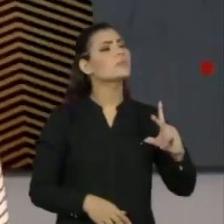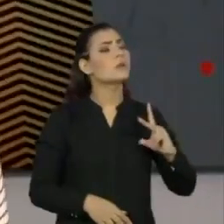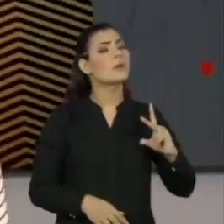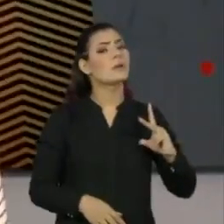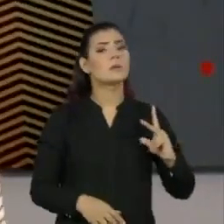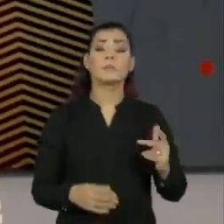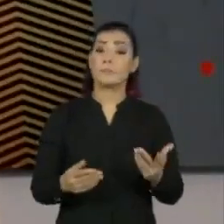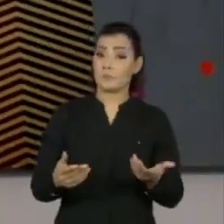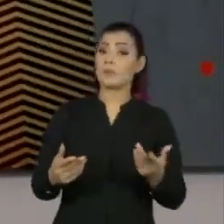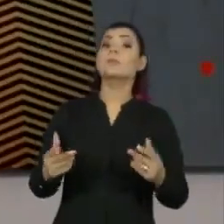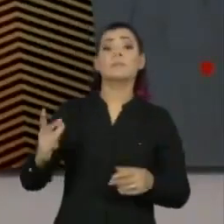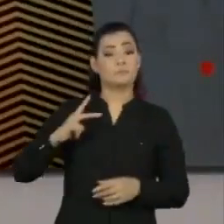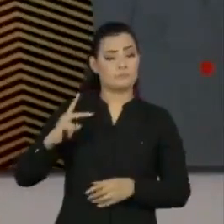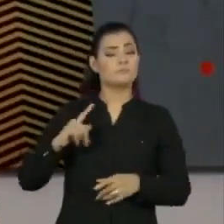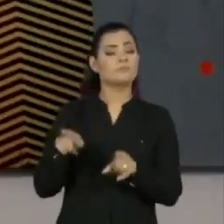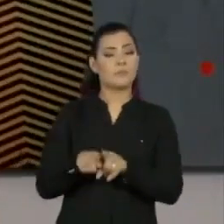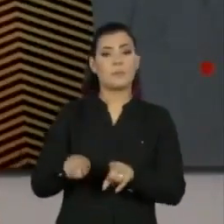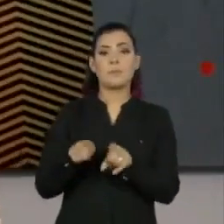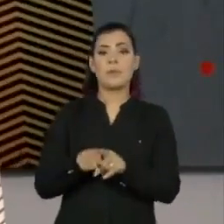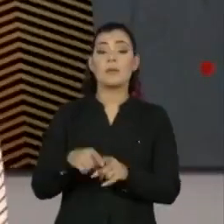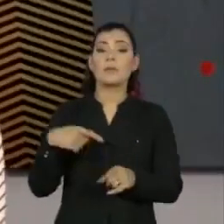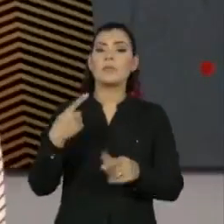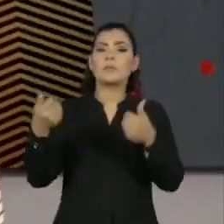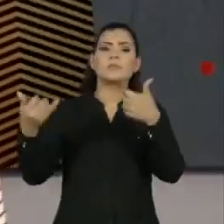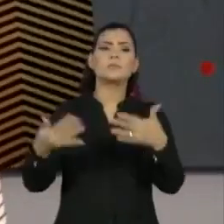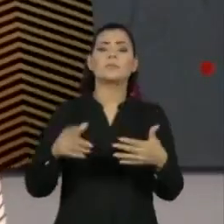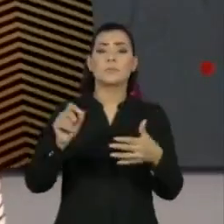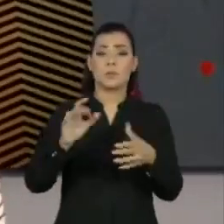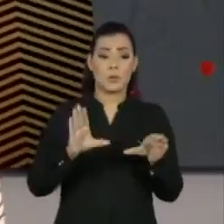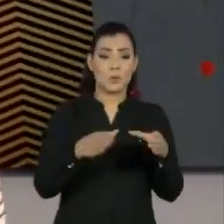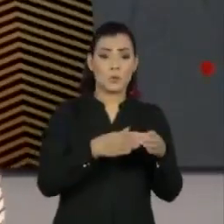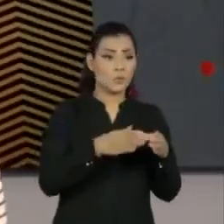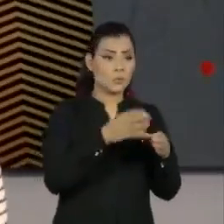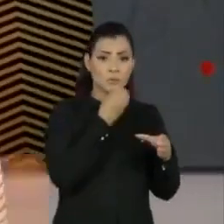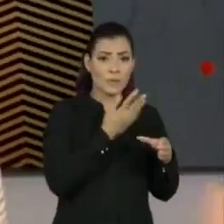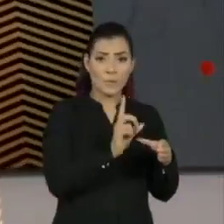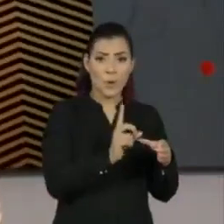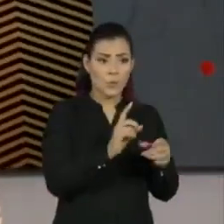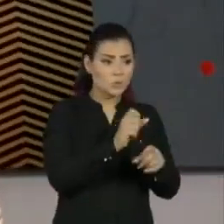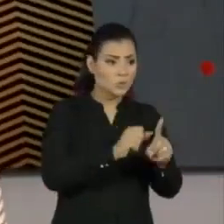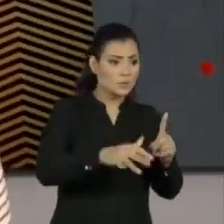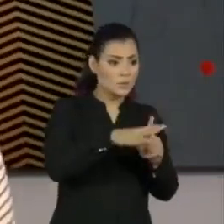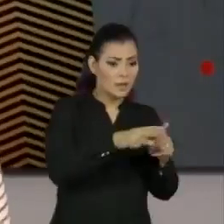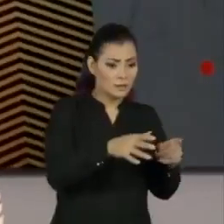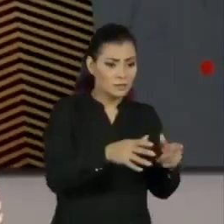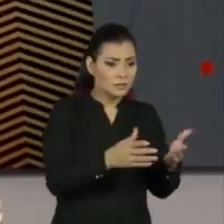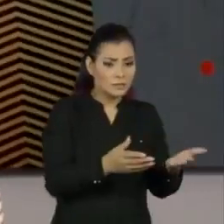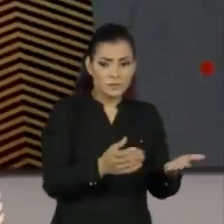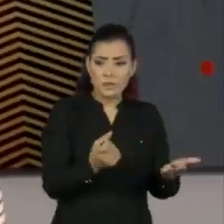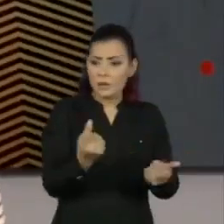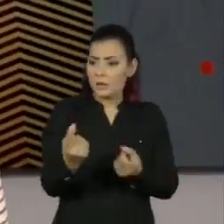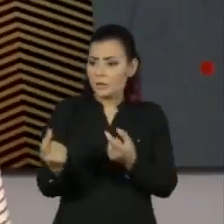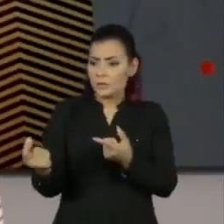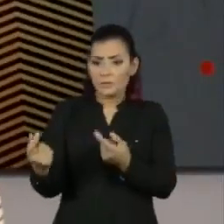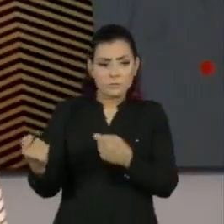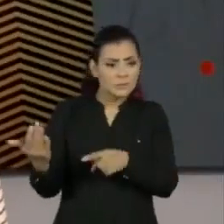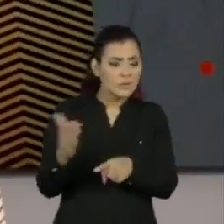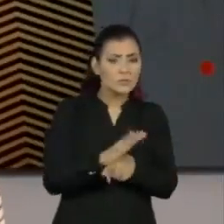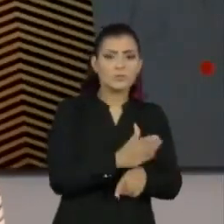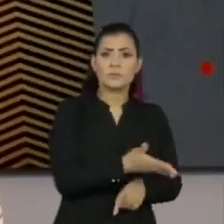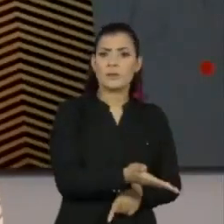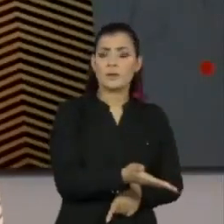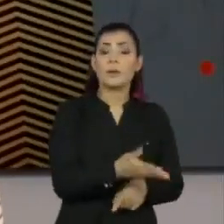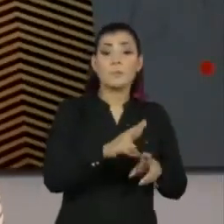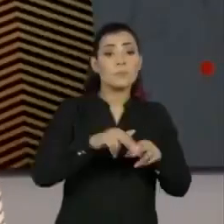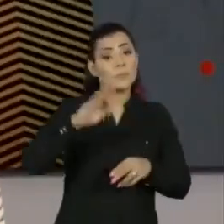Ele precisa atuar também. O que a gente diz aqui é que se a comunidade não está bem, as outras pessoas também não podem estar bem, inclusive